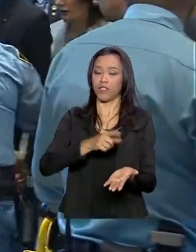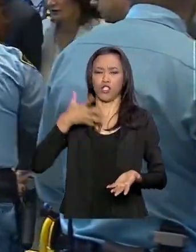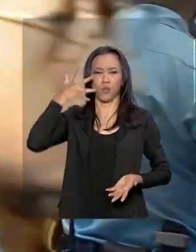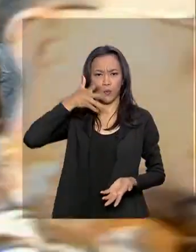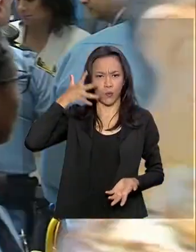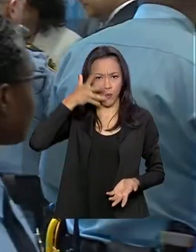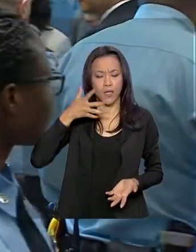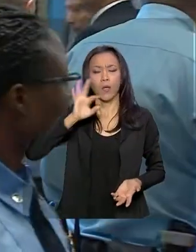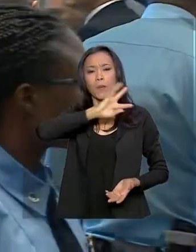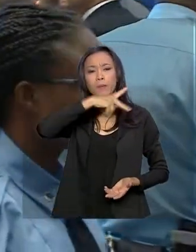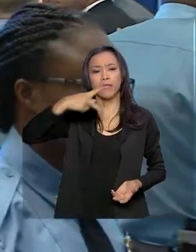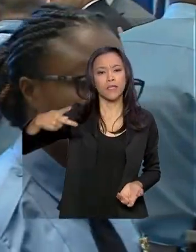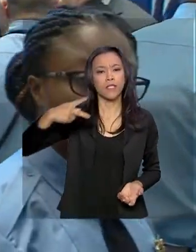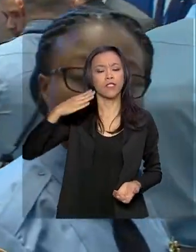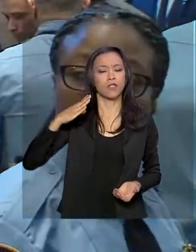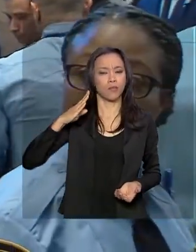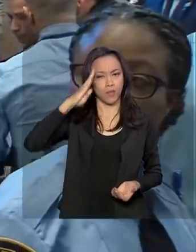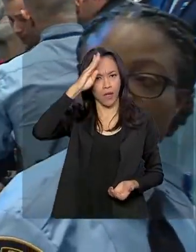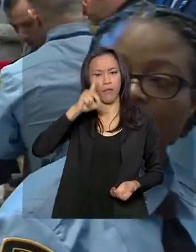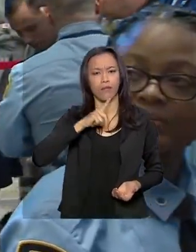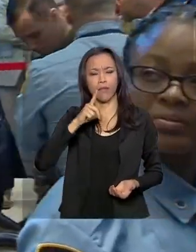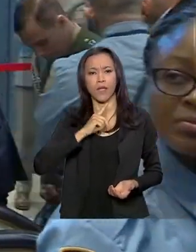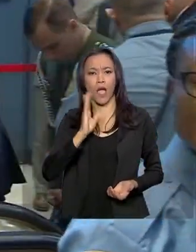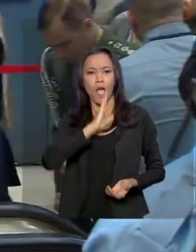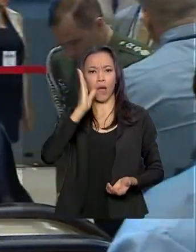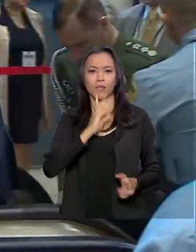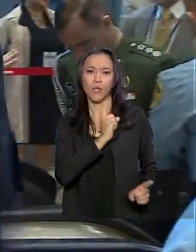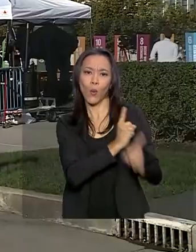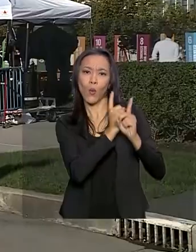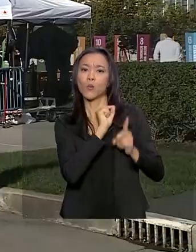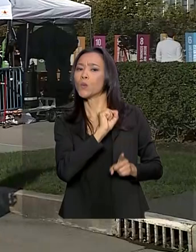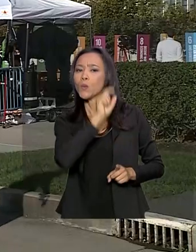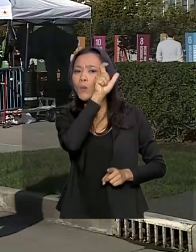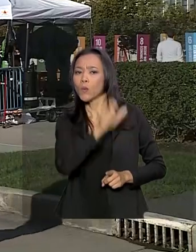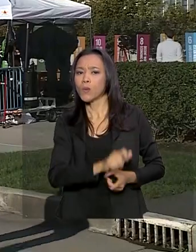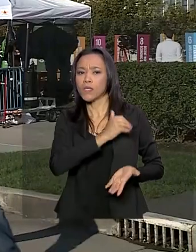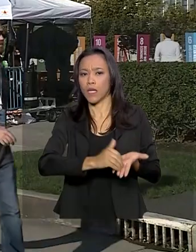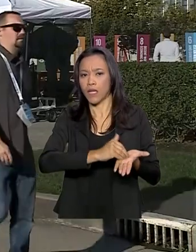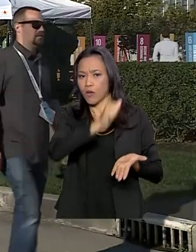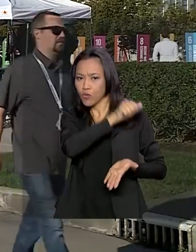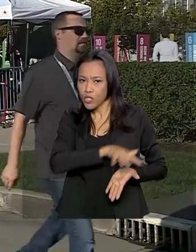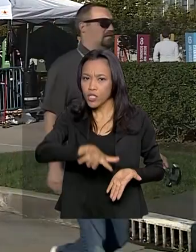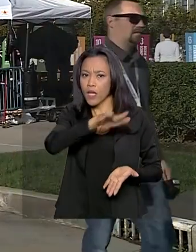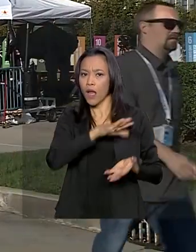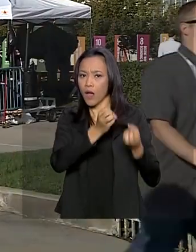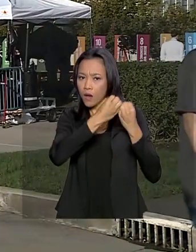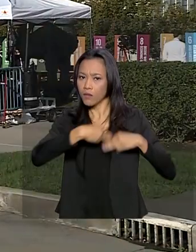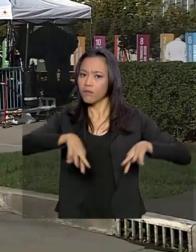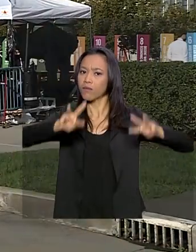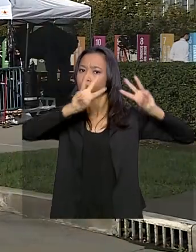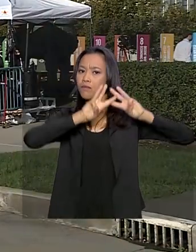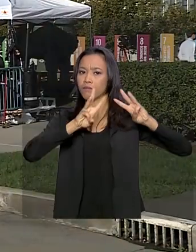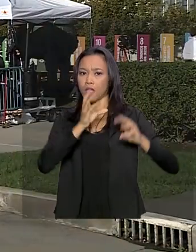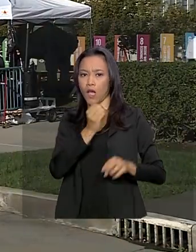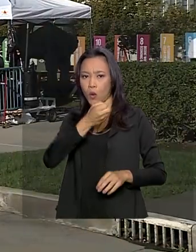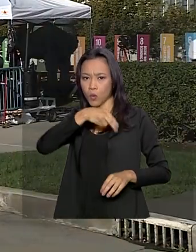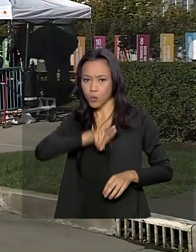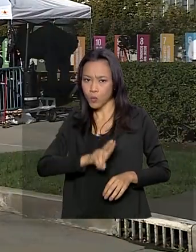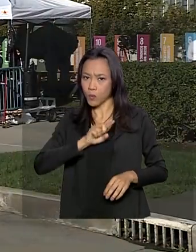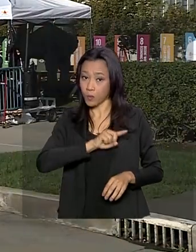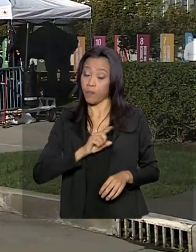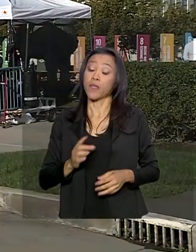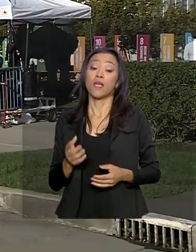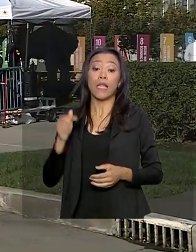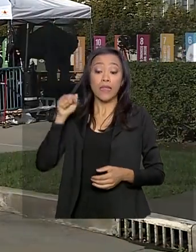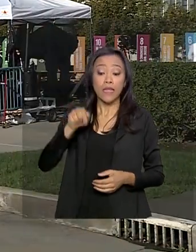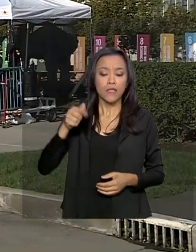discurso, Jair Bolsonaro tem um breve encontro com o secretário-geral da ONU, António Guterres. Nesse discurso,